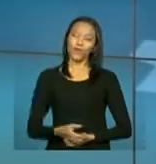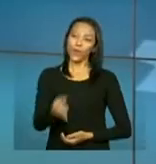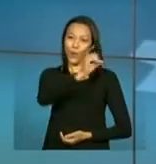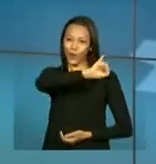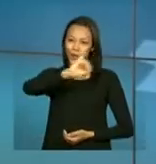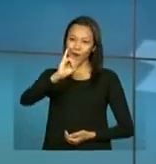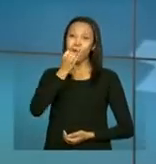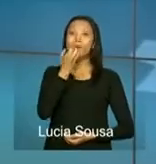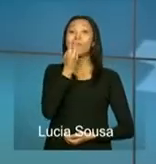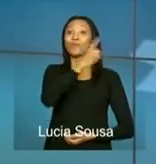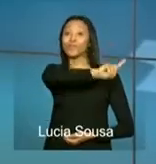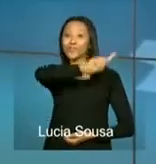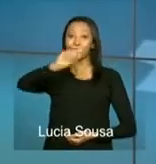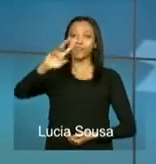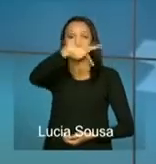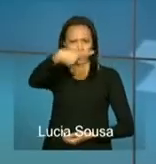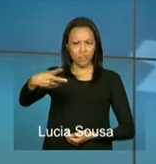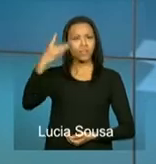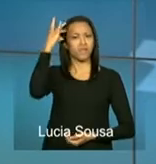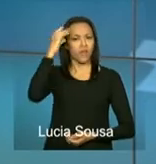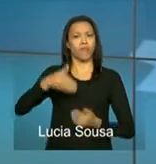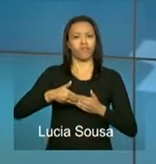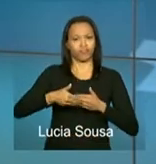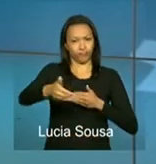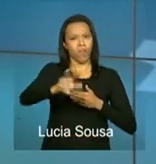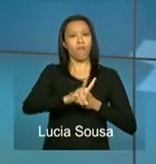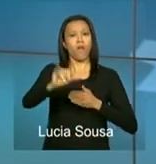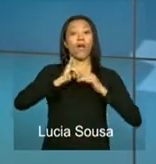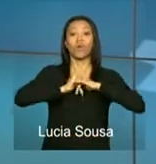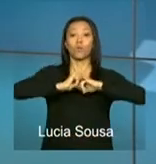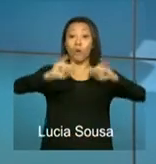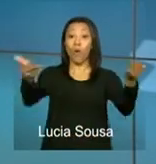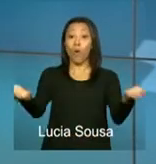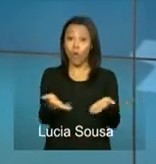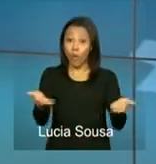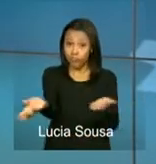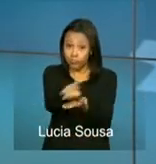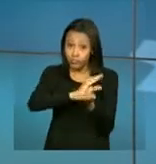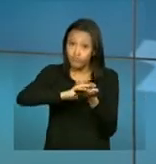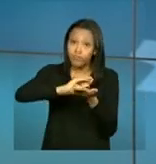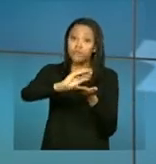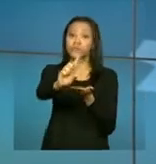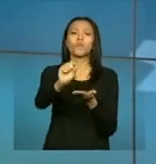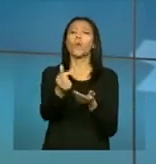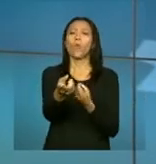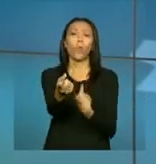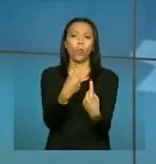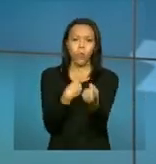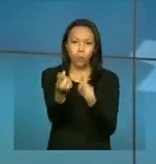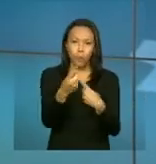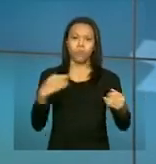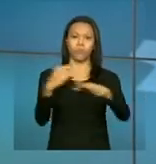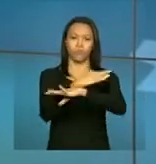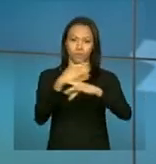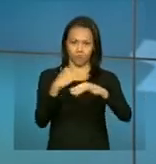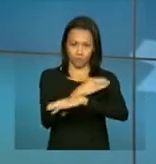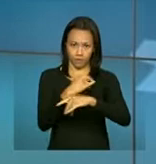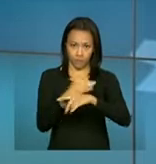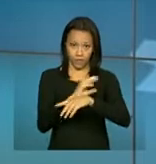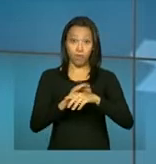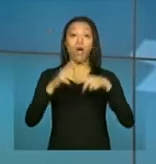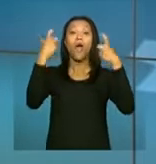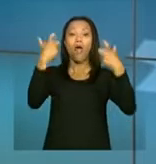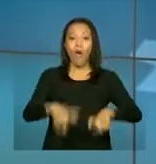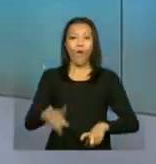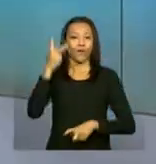Olá, bom dia. A presidenta Dilma Rousseff vai anunciar hoje investimentos em mobilidade urbana para o